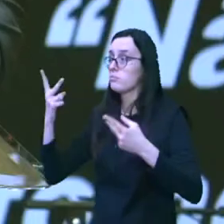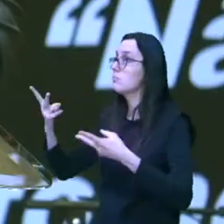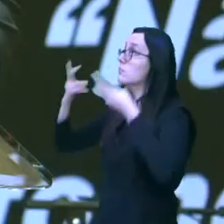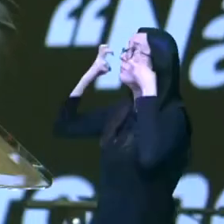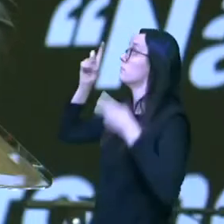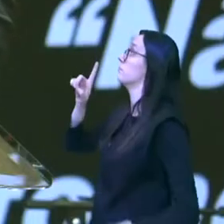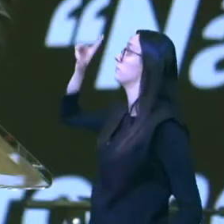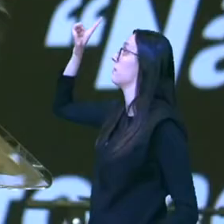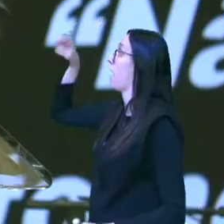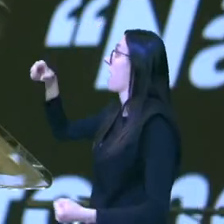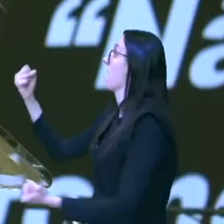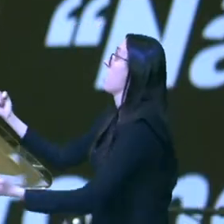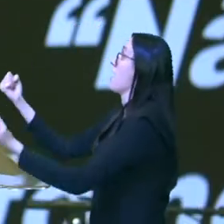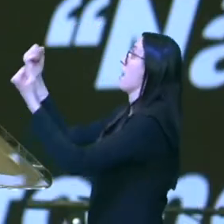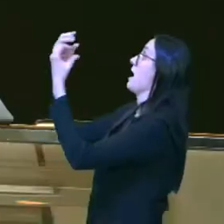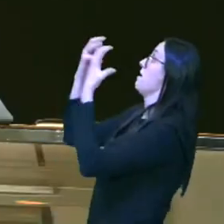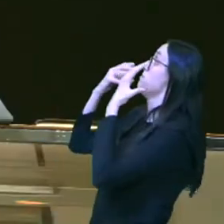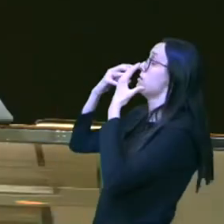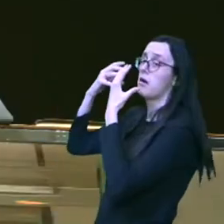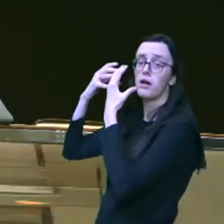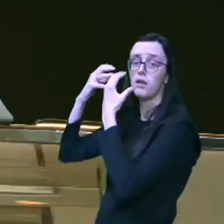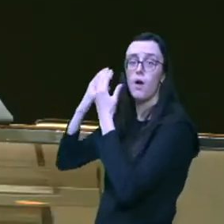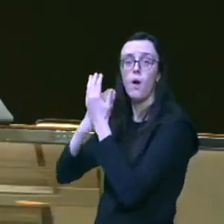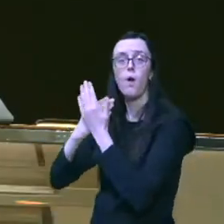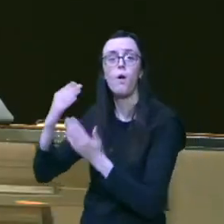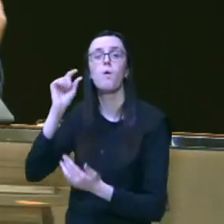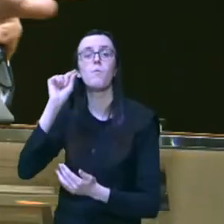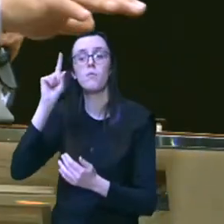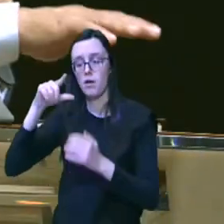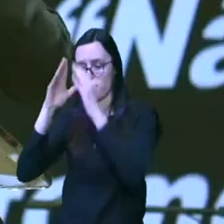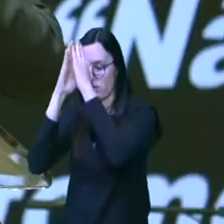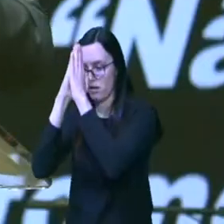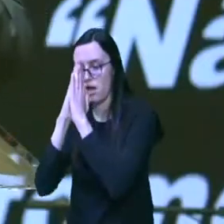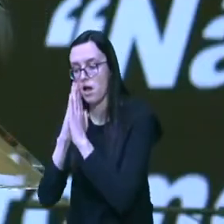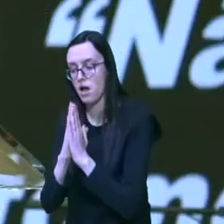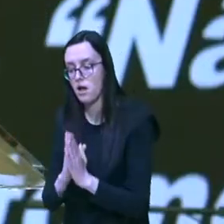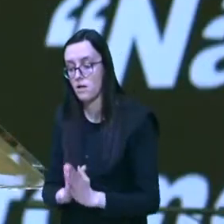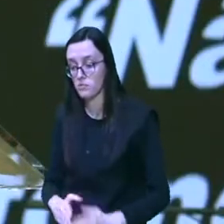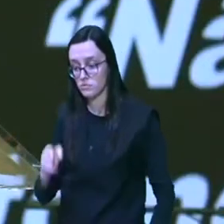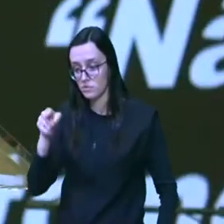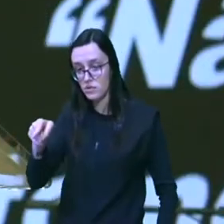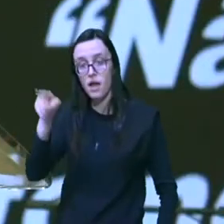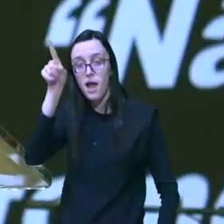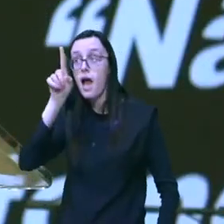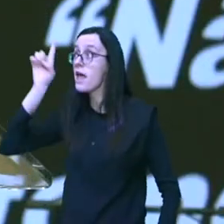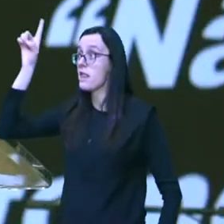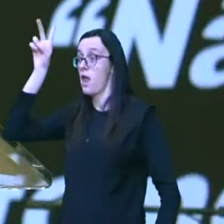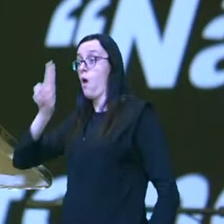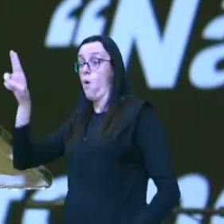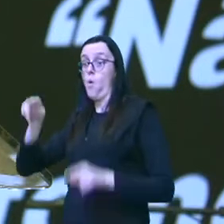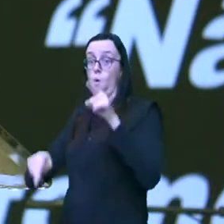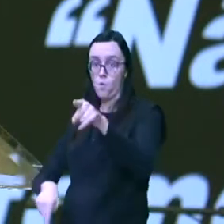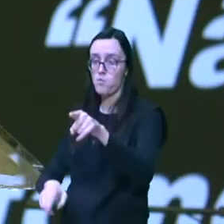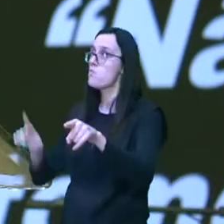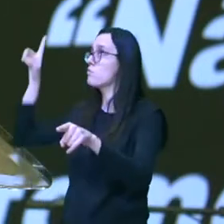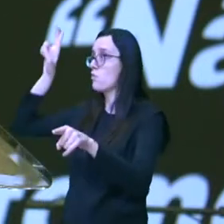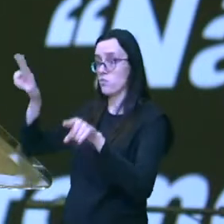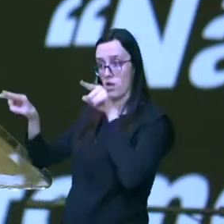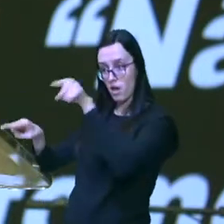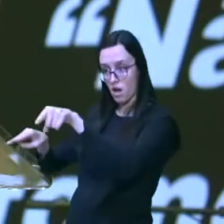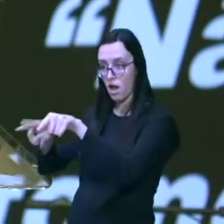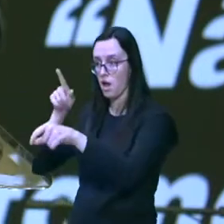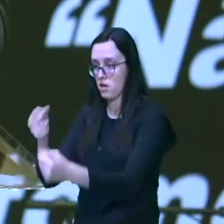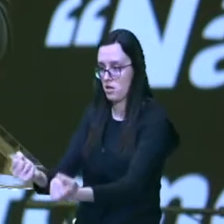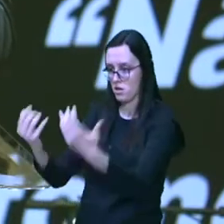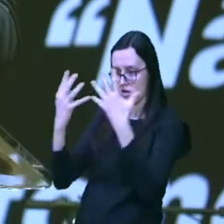aquele que era o abençoador começa a adorar aquele que era o canal de bênção somente mas sabe isso